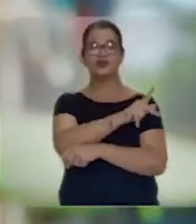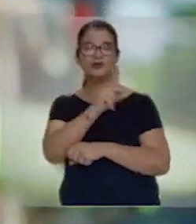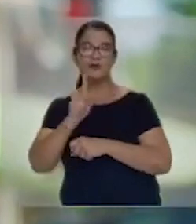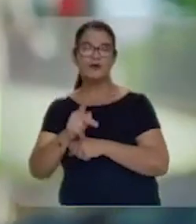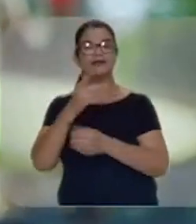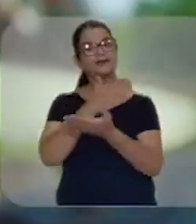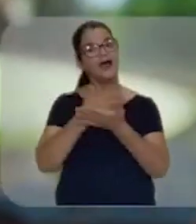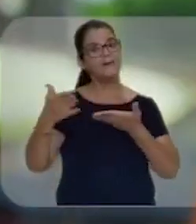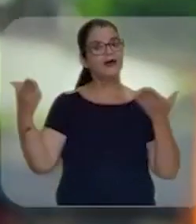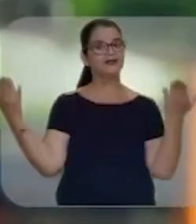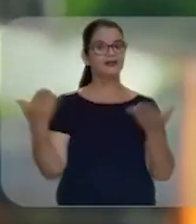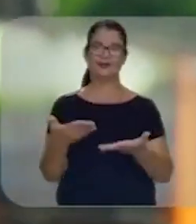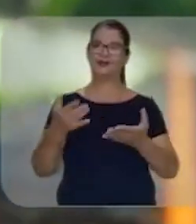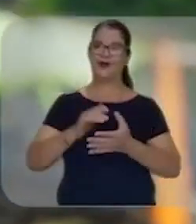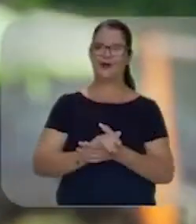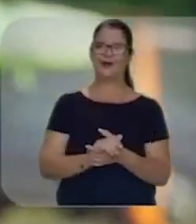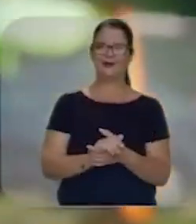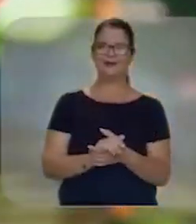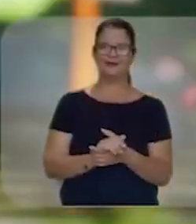professores a partir de agora.